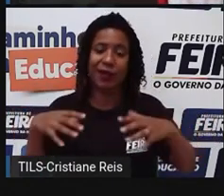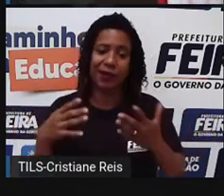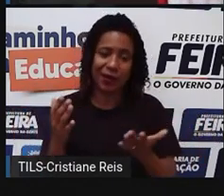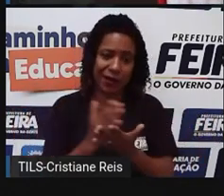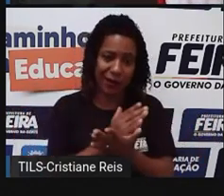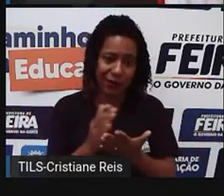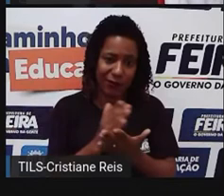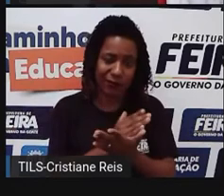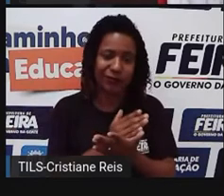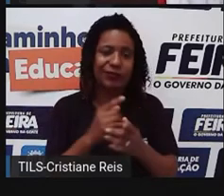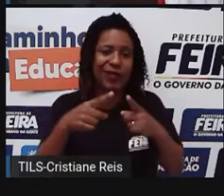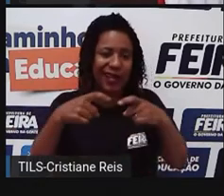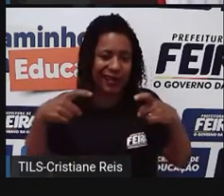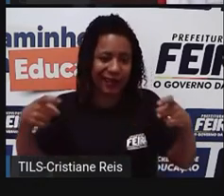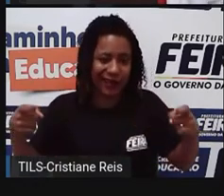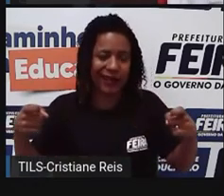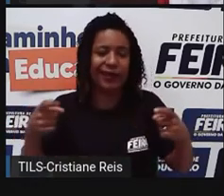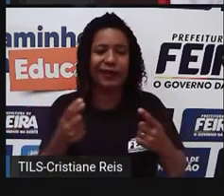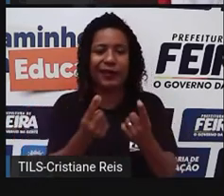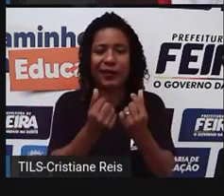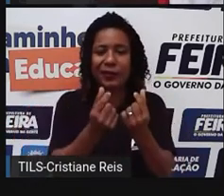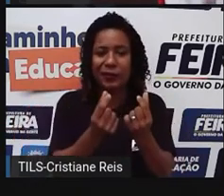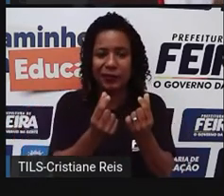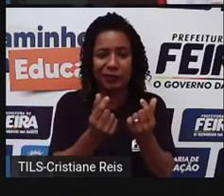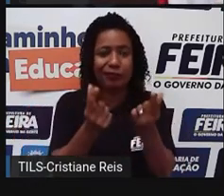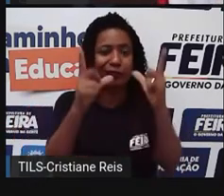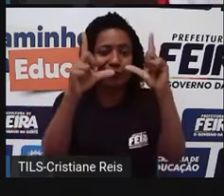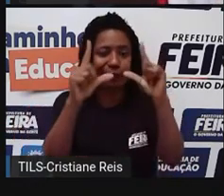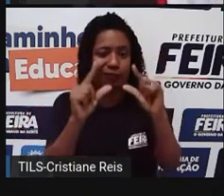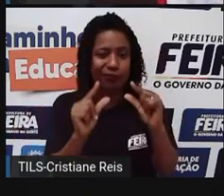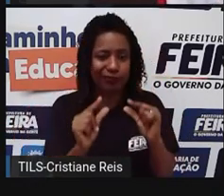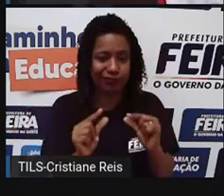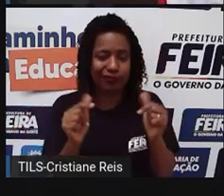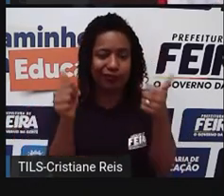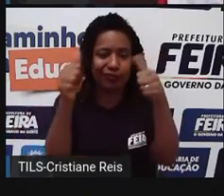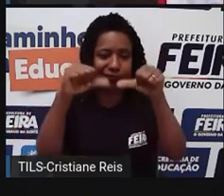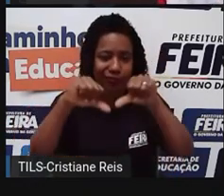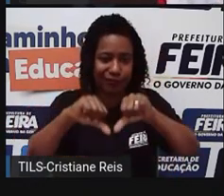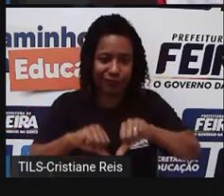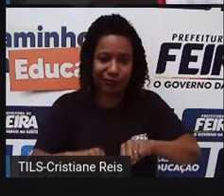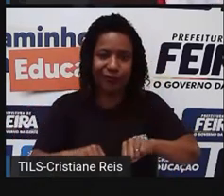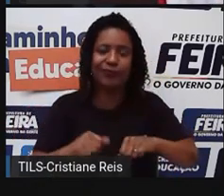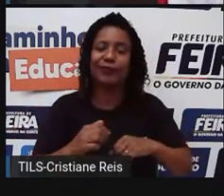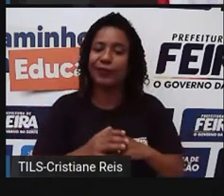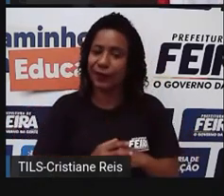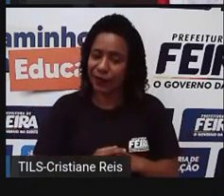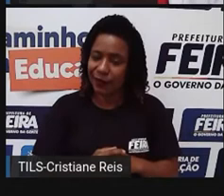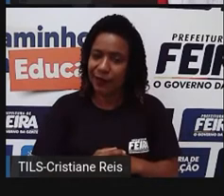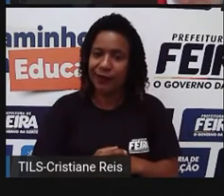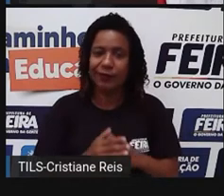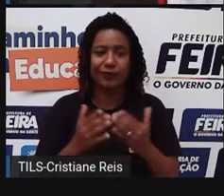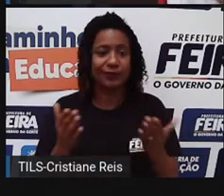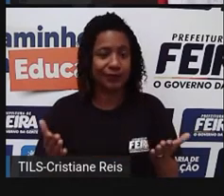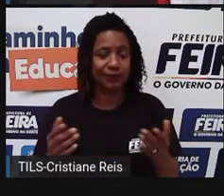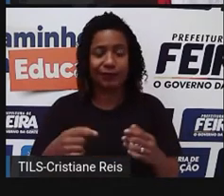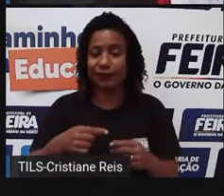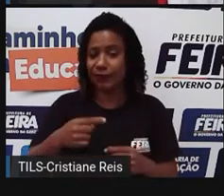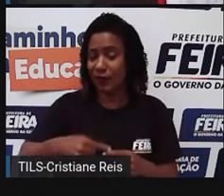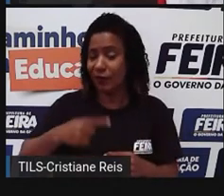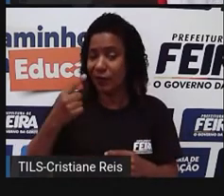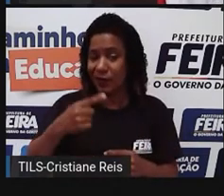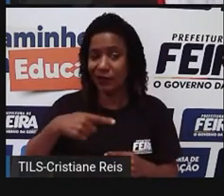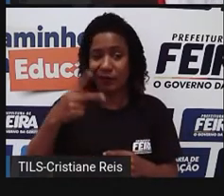período, né, da Guerra Fria, já tinham vindo já, depois, né, da Segunda Guerra Mundial, já vinha já com